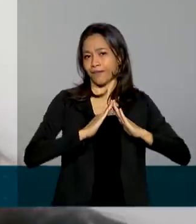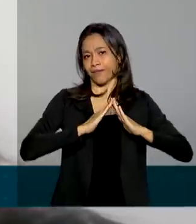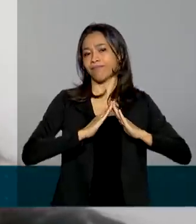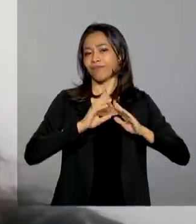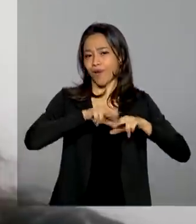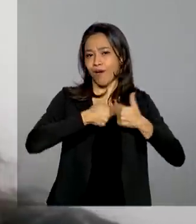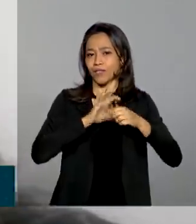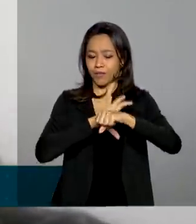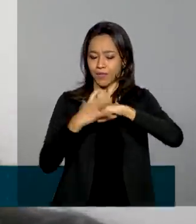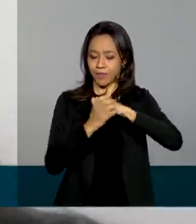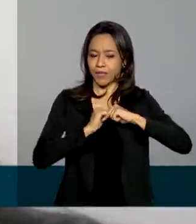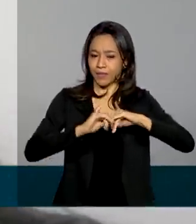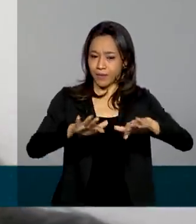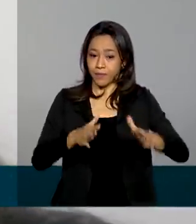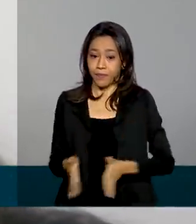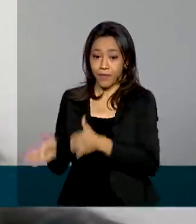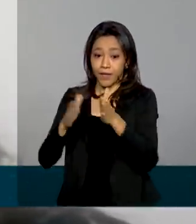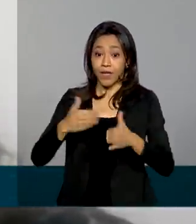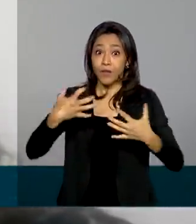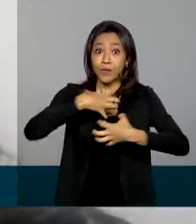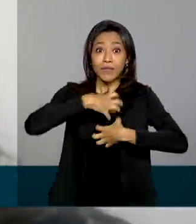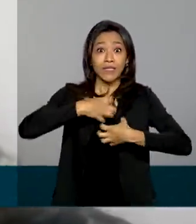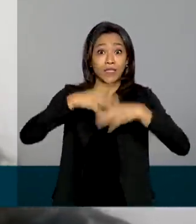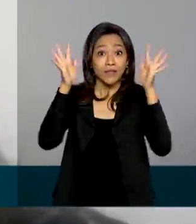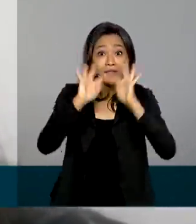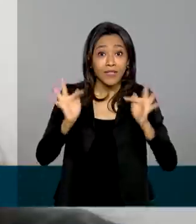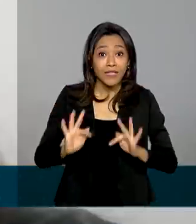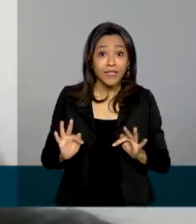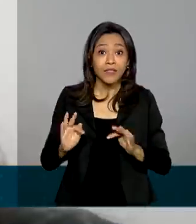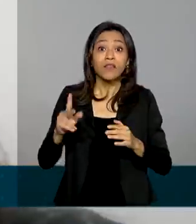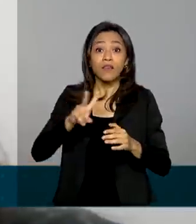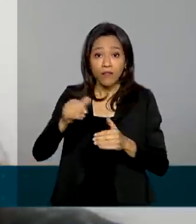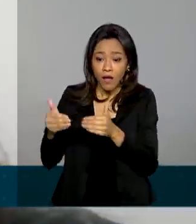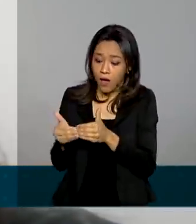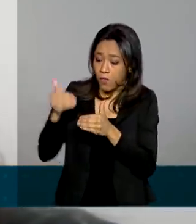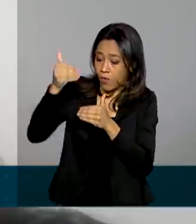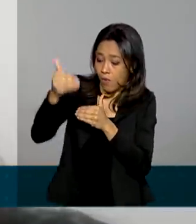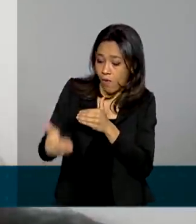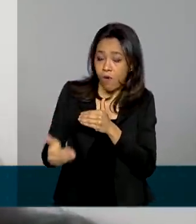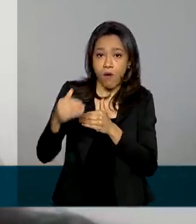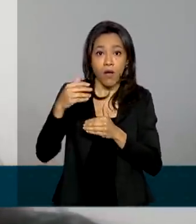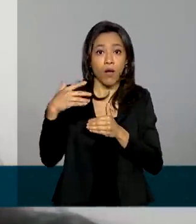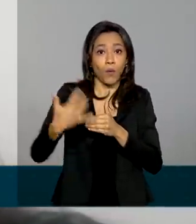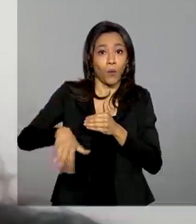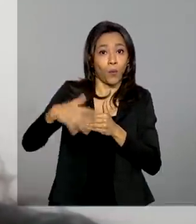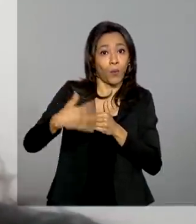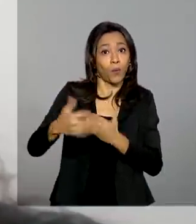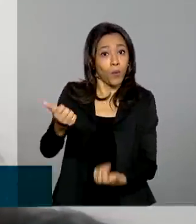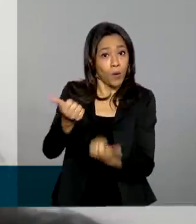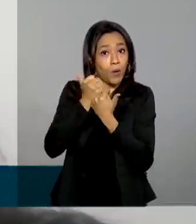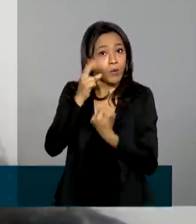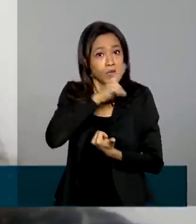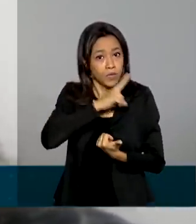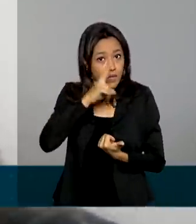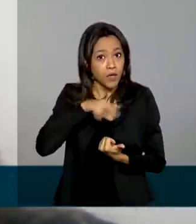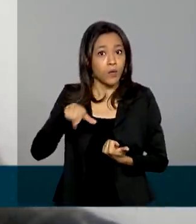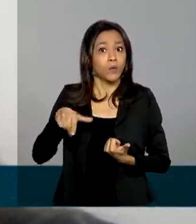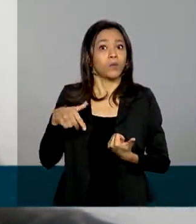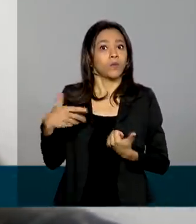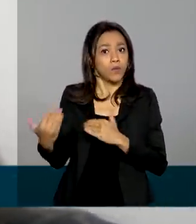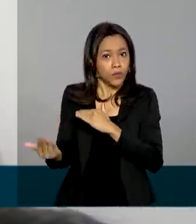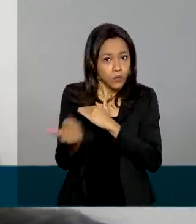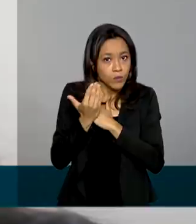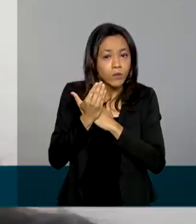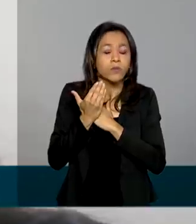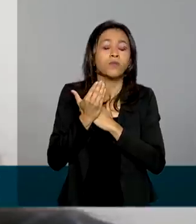feliz em saber que foi ter prorrogação do auxílio, porque ajuda a